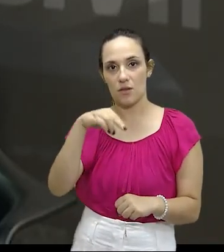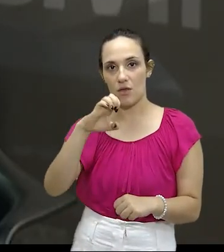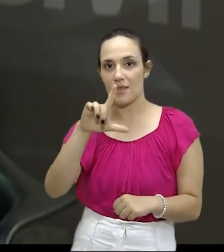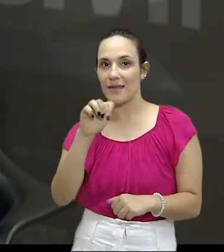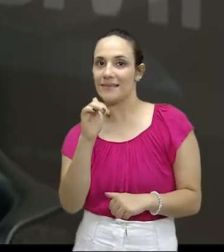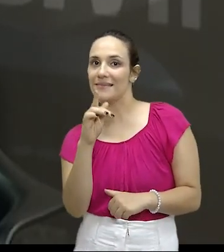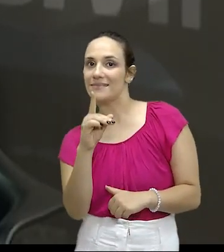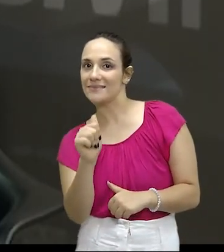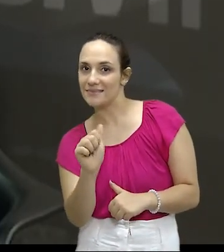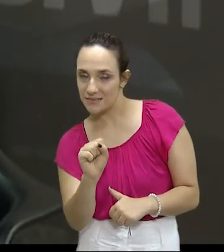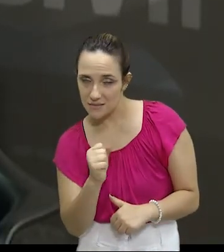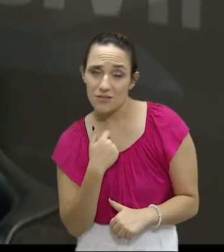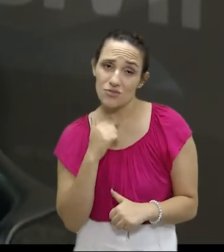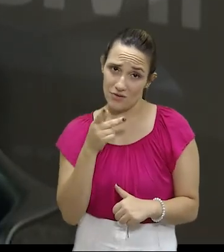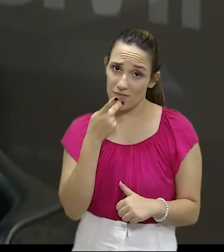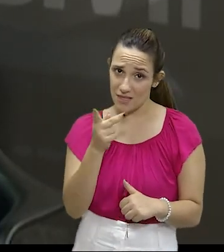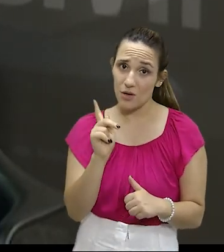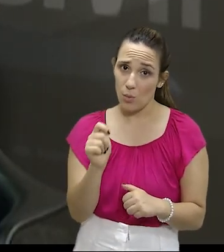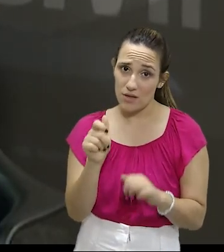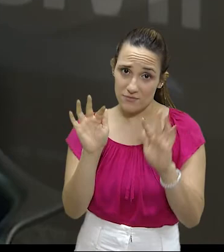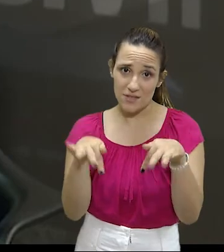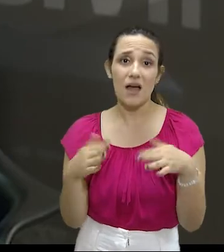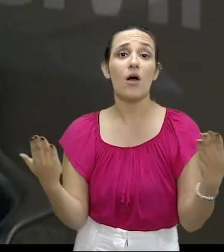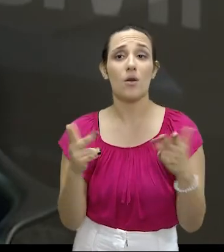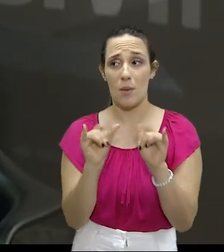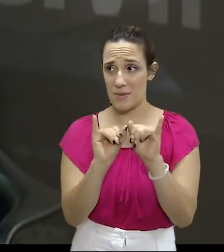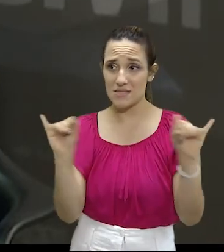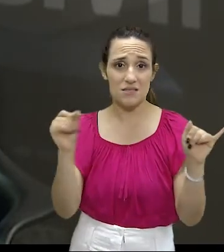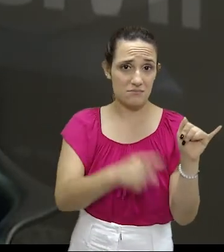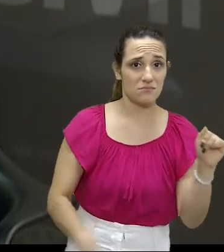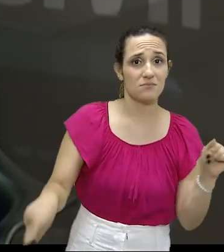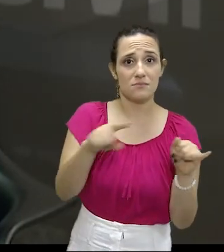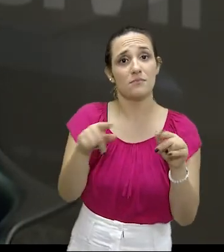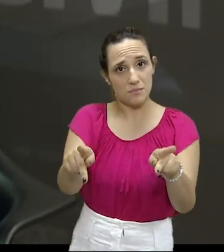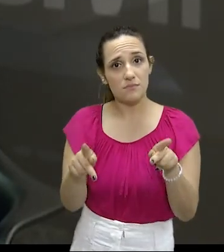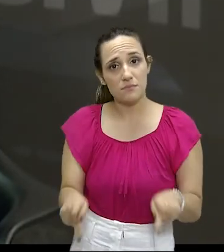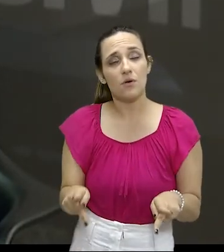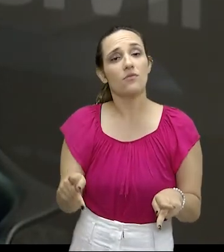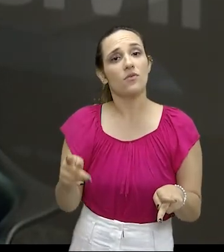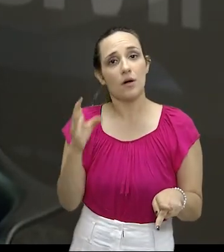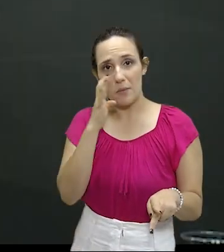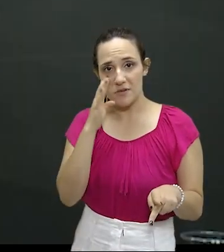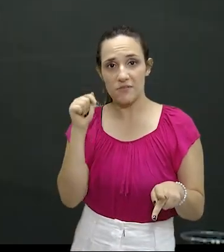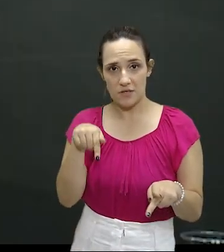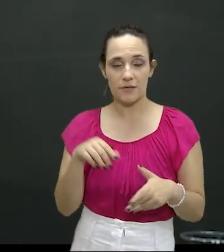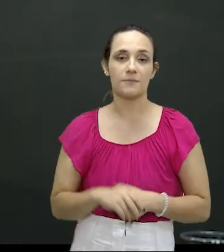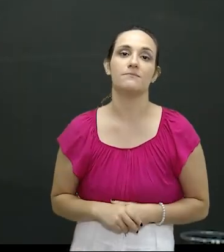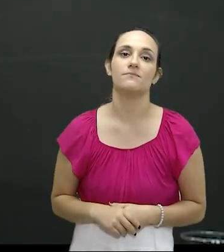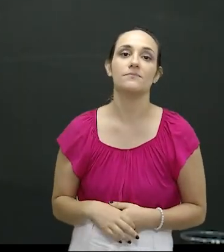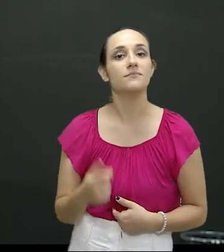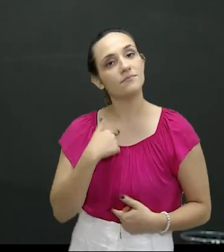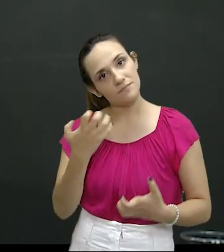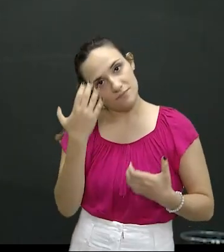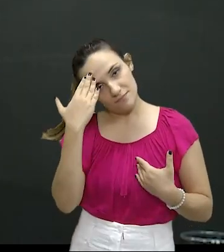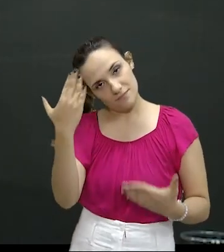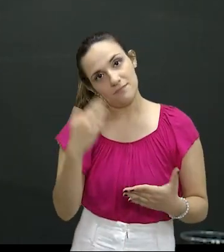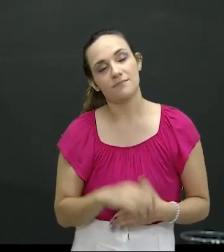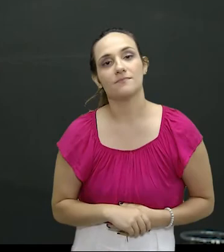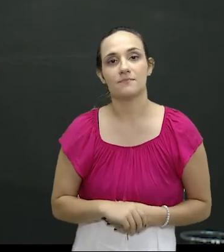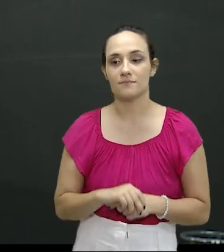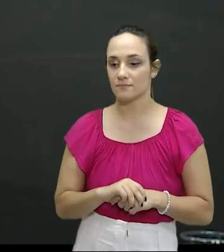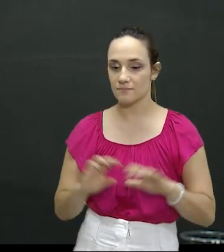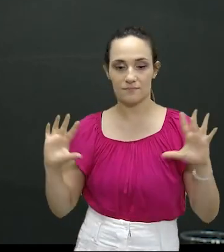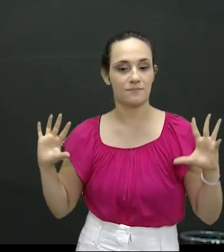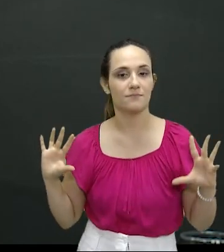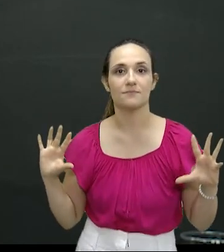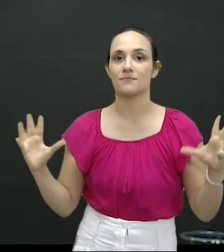nós estamos chegando ao fim, como eu acabei de falar, e eu gostaria que o senhor deixasse uma mensagem para as pessoas que estão assistindo a gente. Sim, agradecer a toda